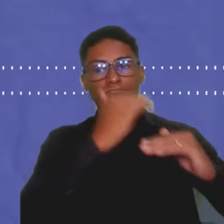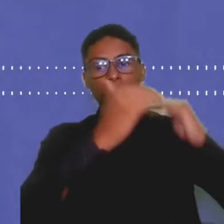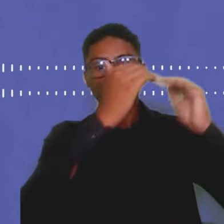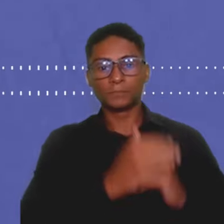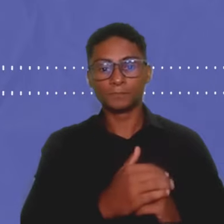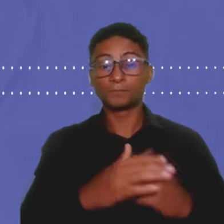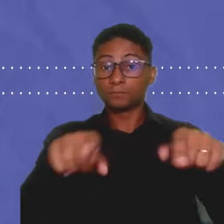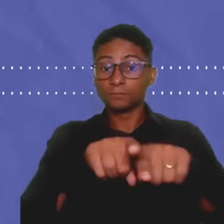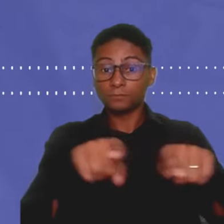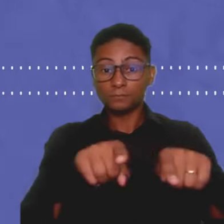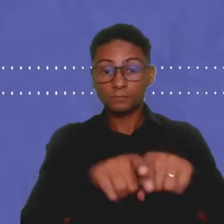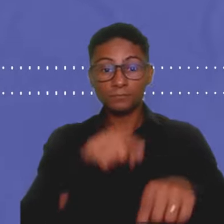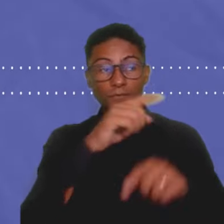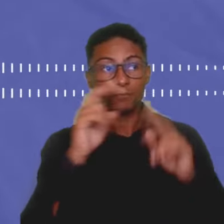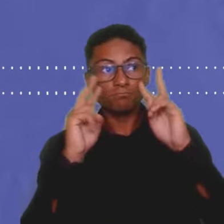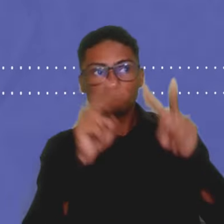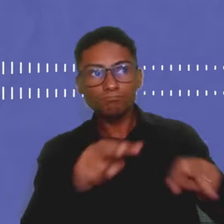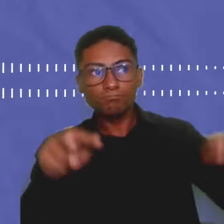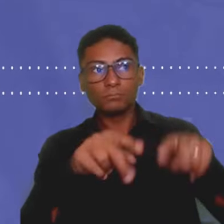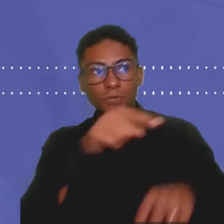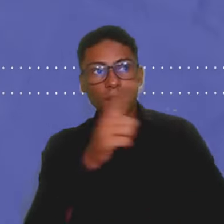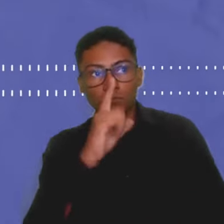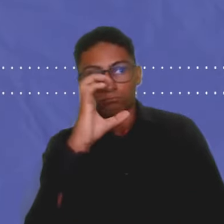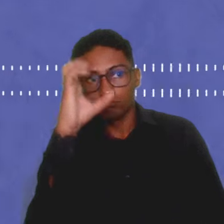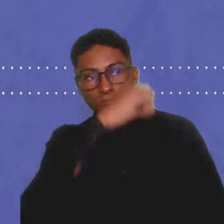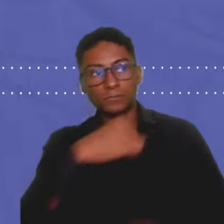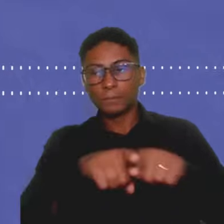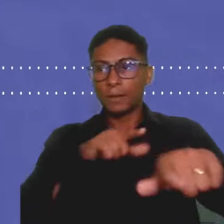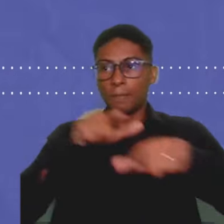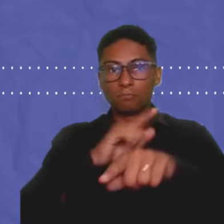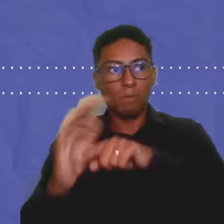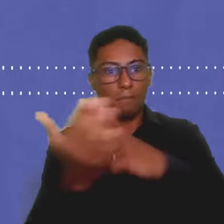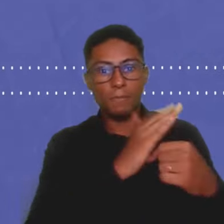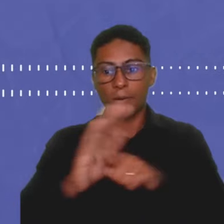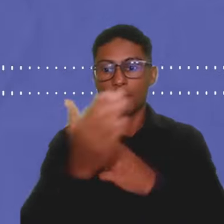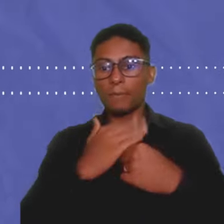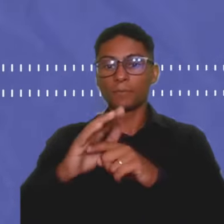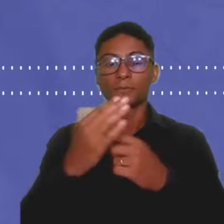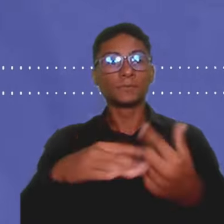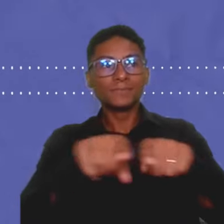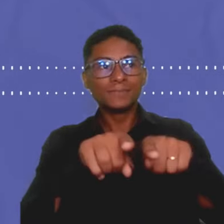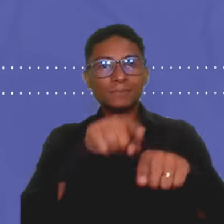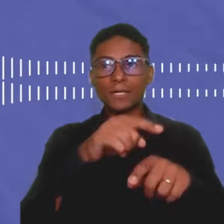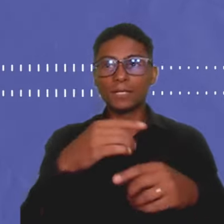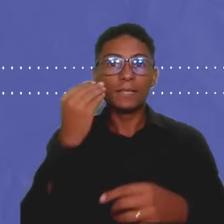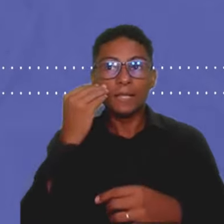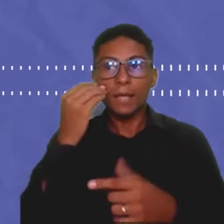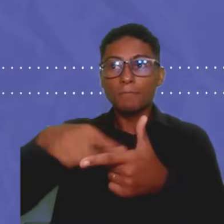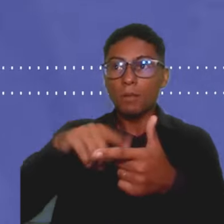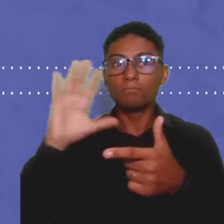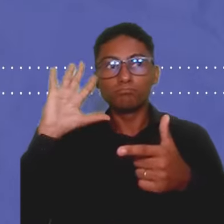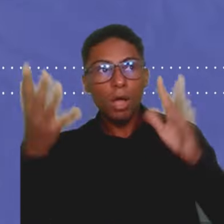o seu erro como aprendizado, a trabalhar colaborativamente e a direcionar sua visão para a resolução de